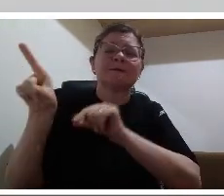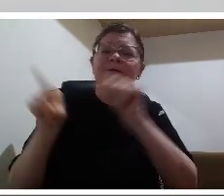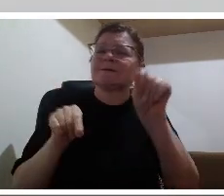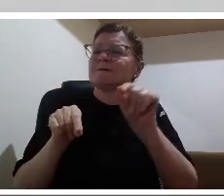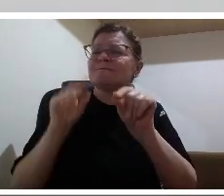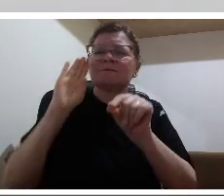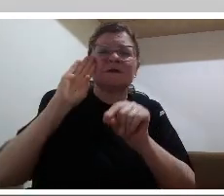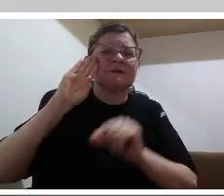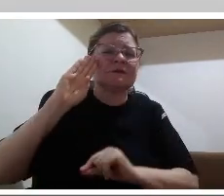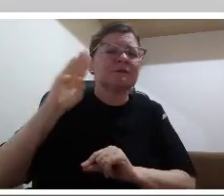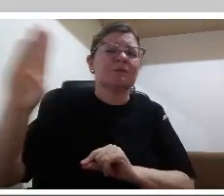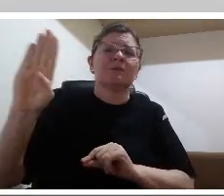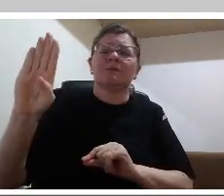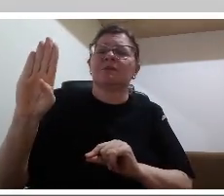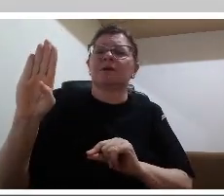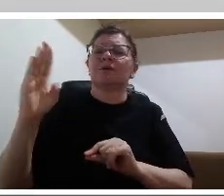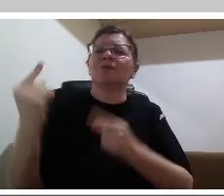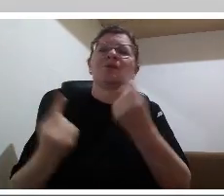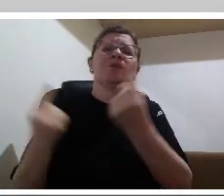realidade tão